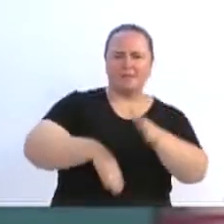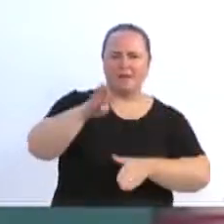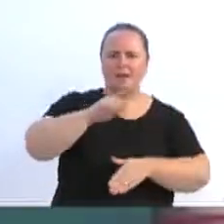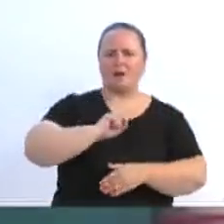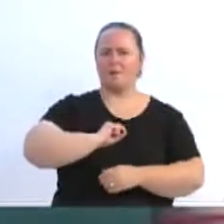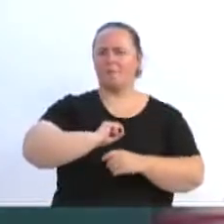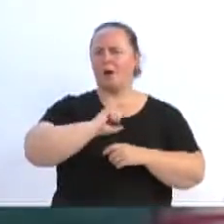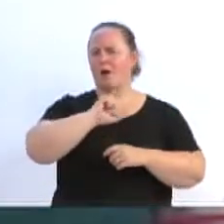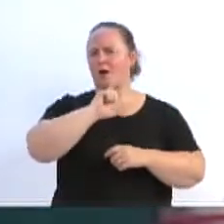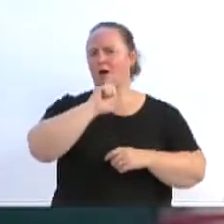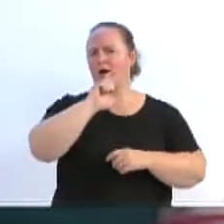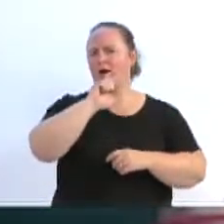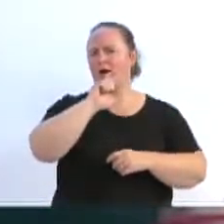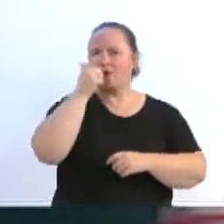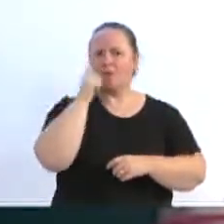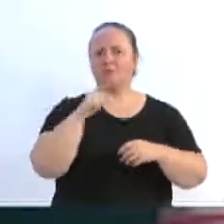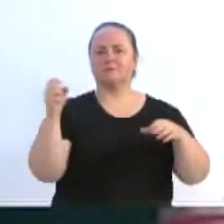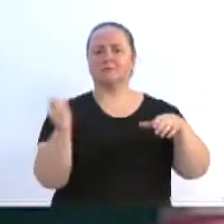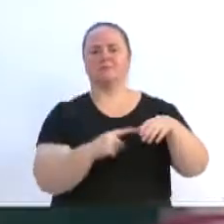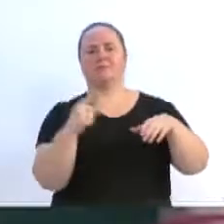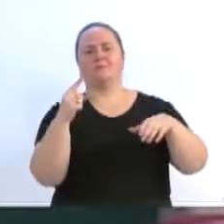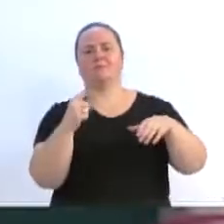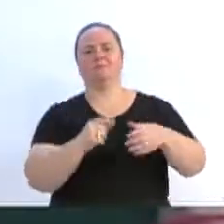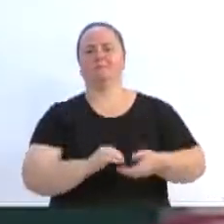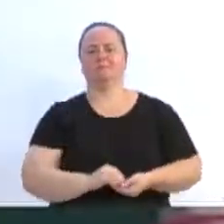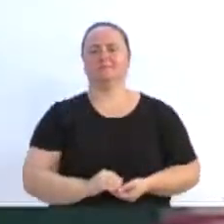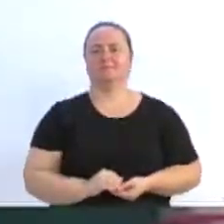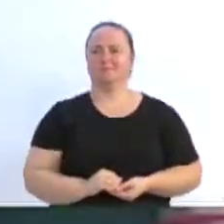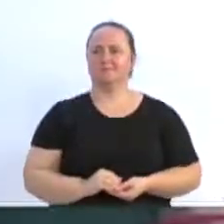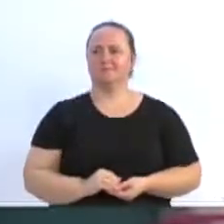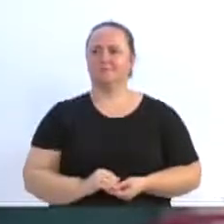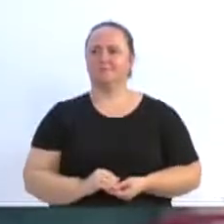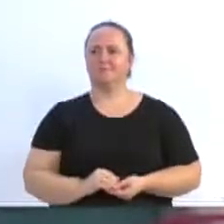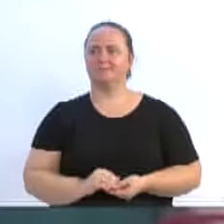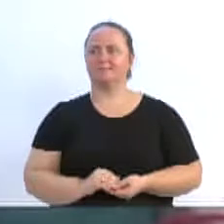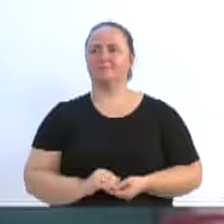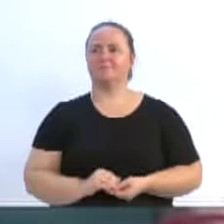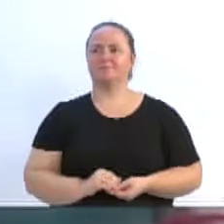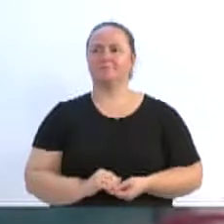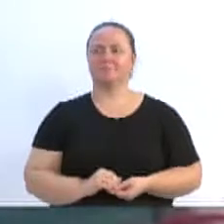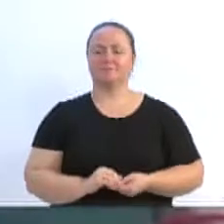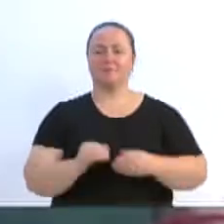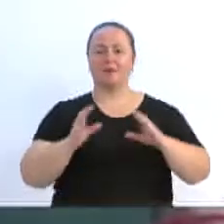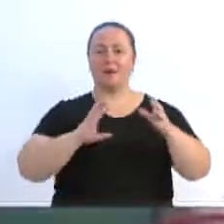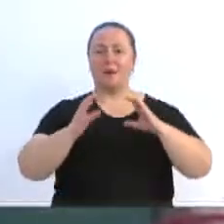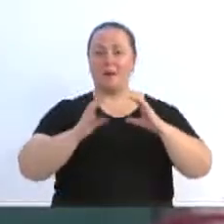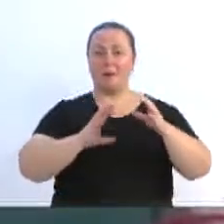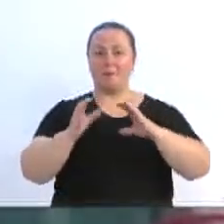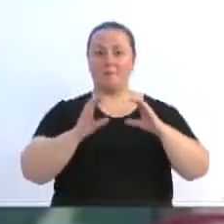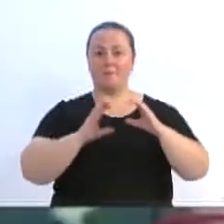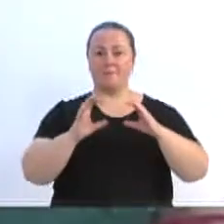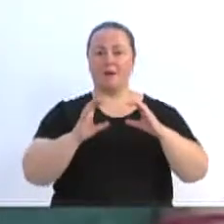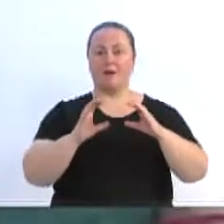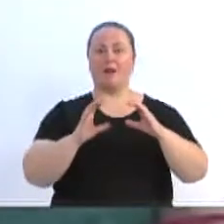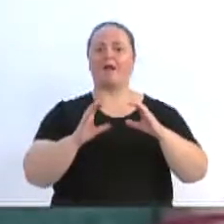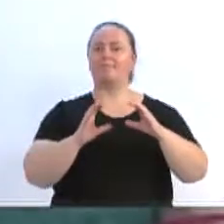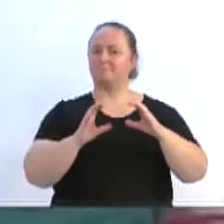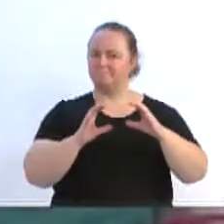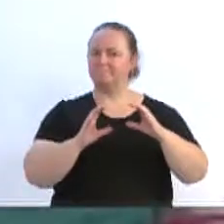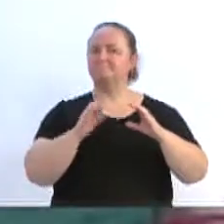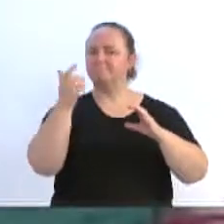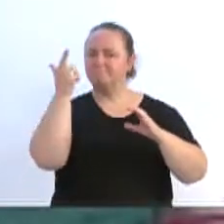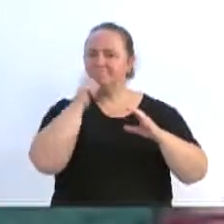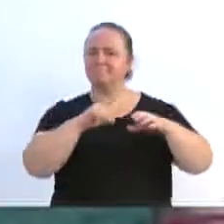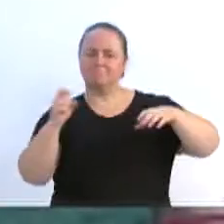ali, tô achando que foi o Miguel! Miguel! Bola na rede, Miguel ou o Rafael?